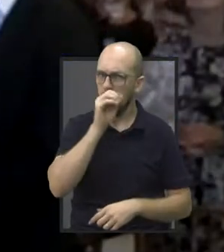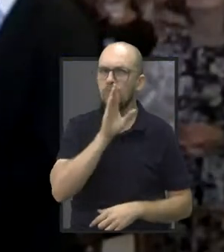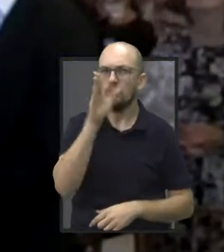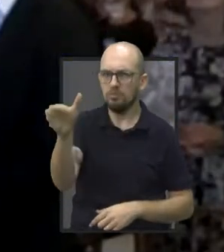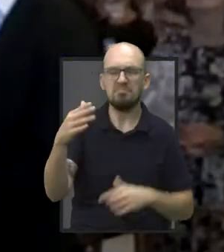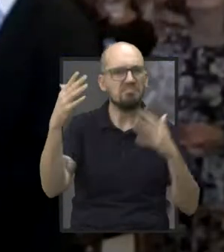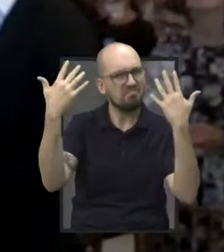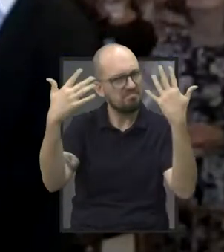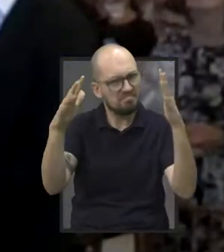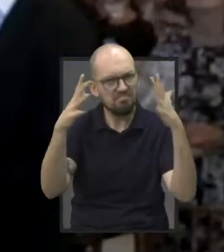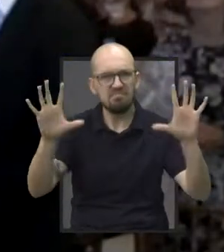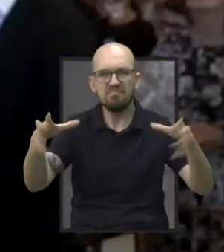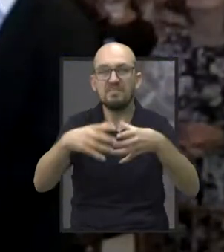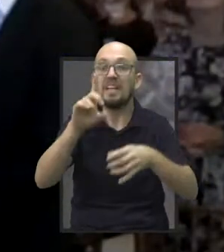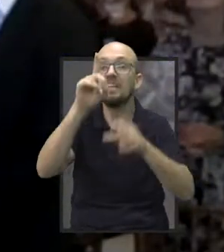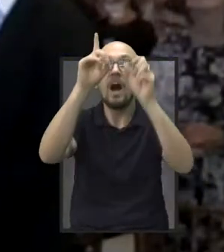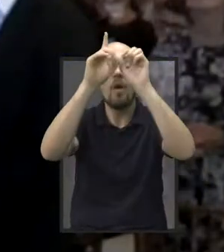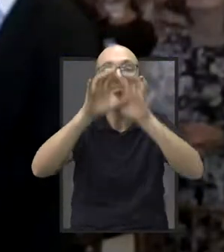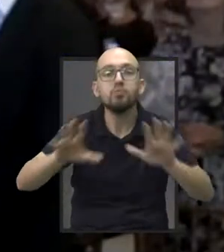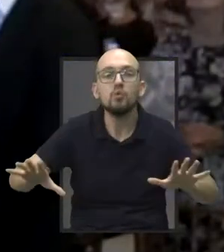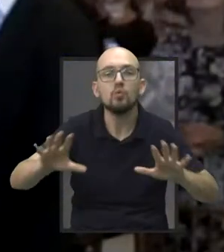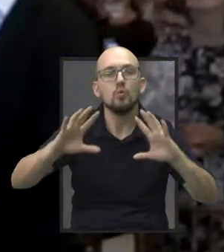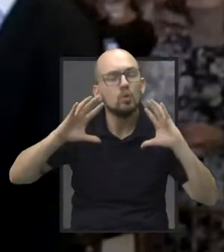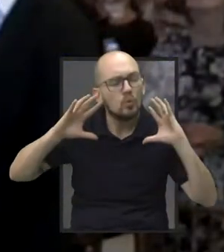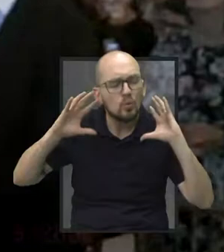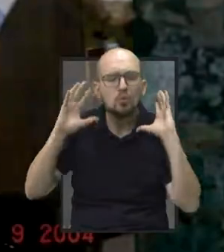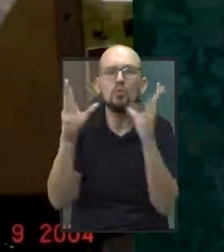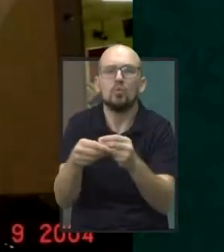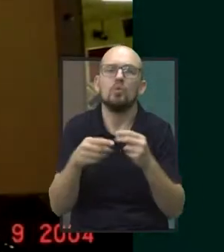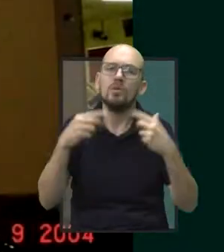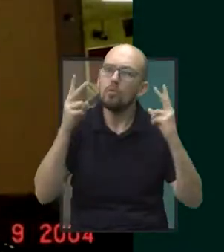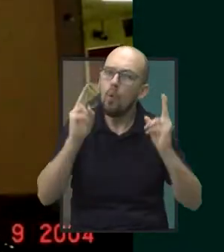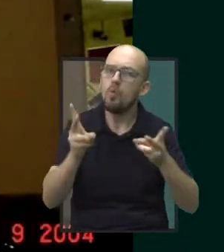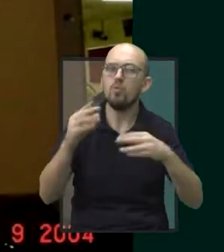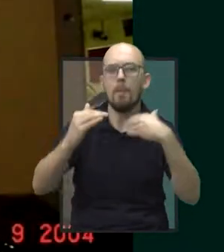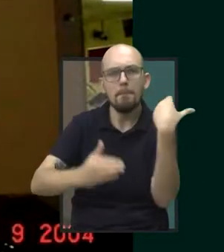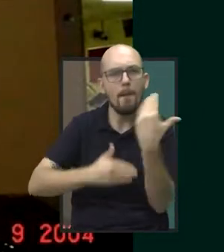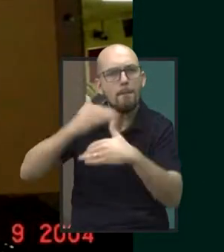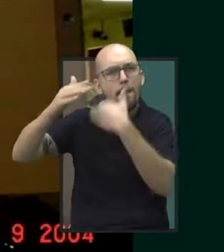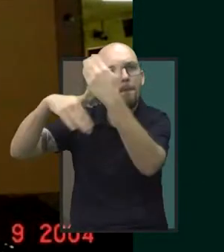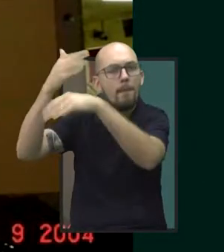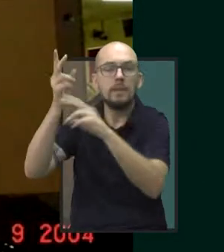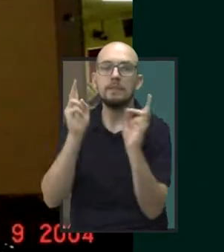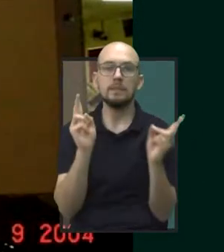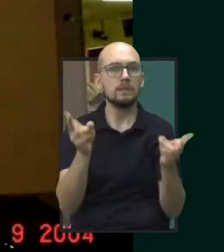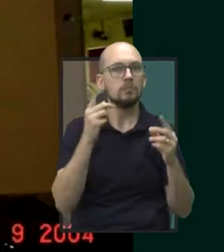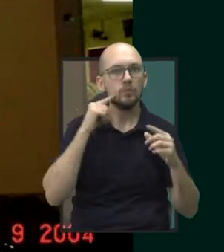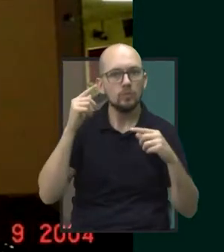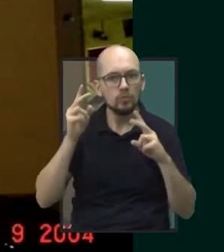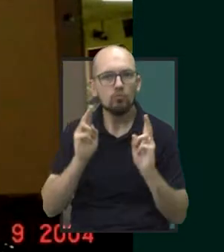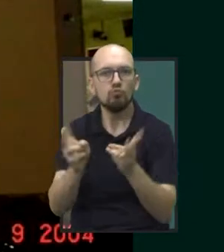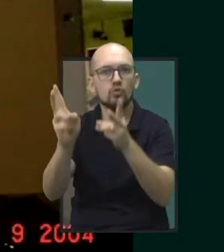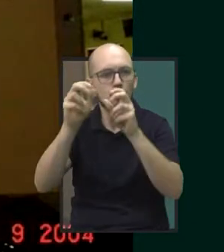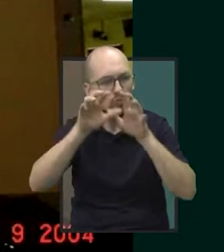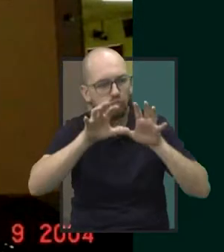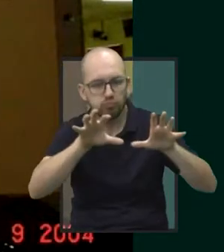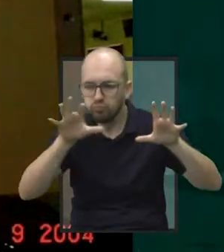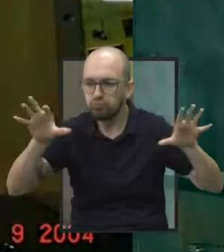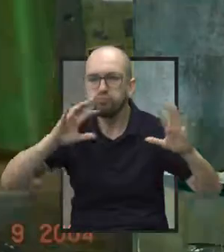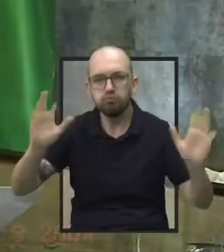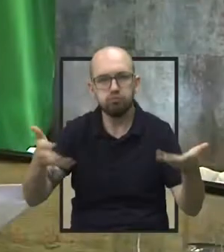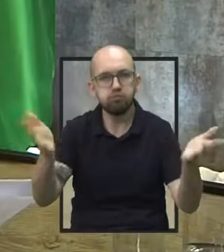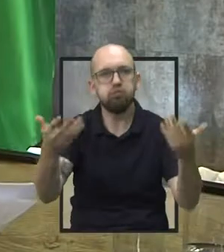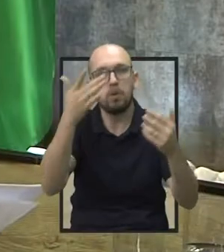parabenizar a eles e que Deus abençoe, que eles continuem crescendo, que eles continuem evangelizando as